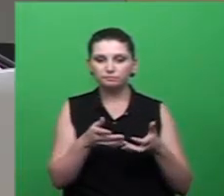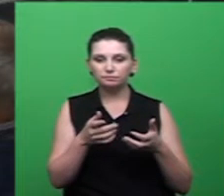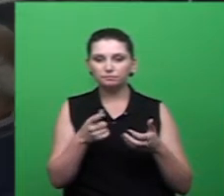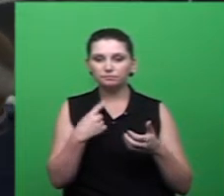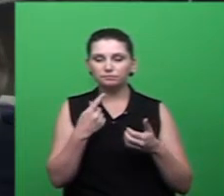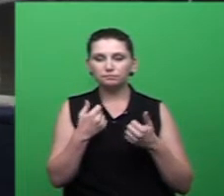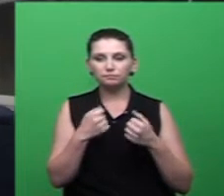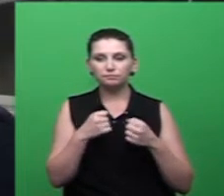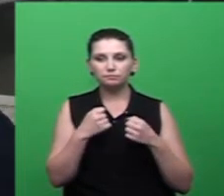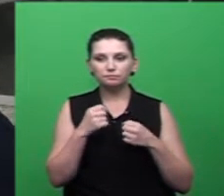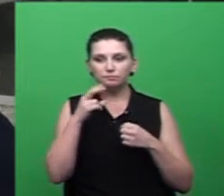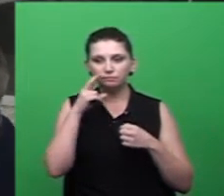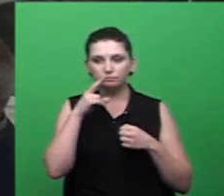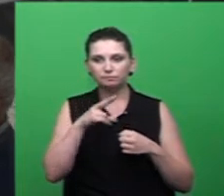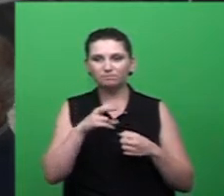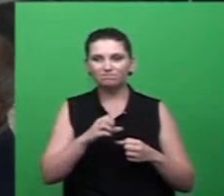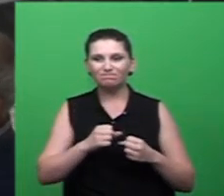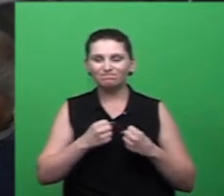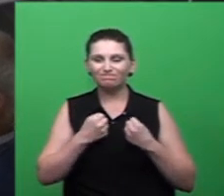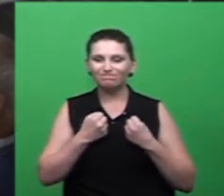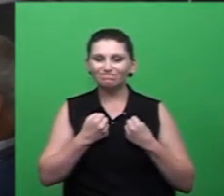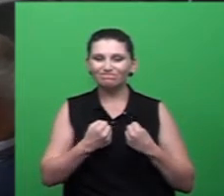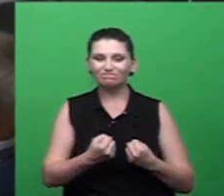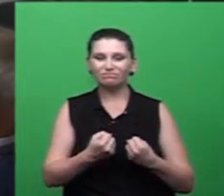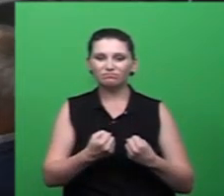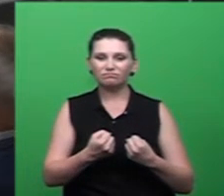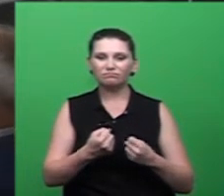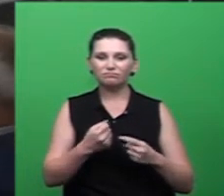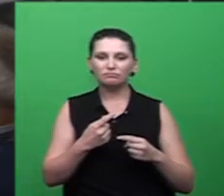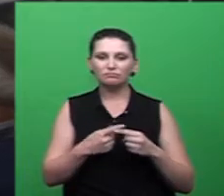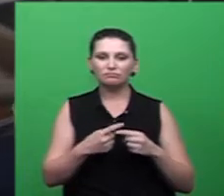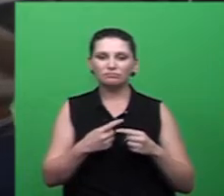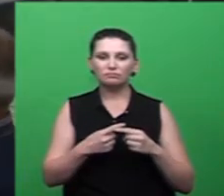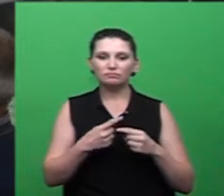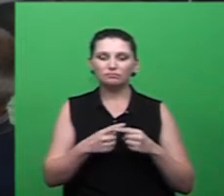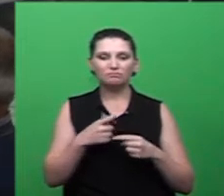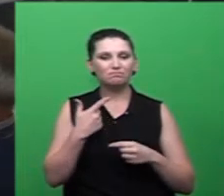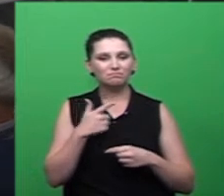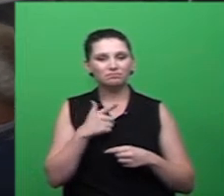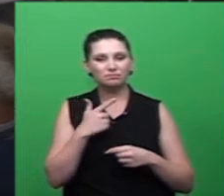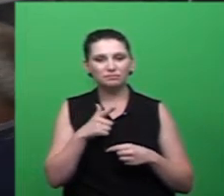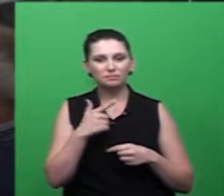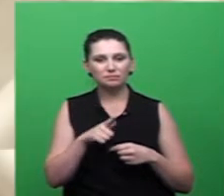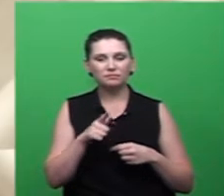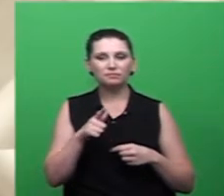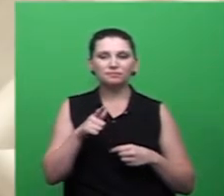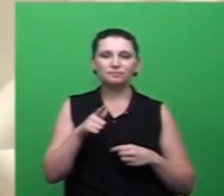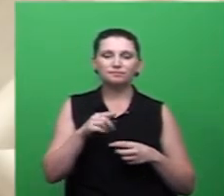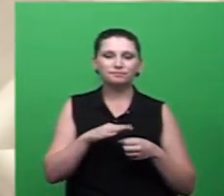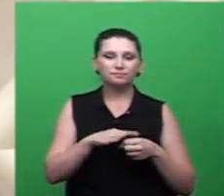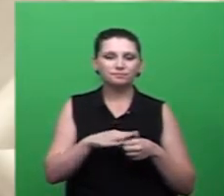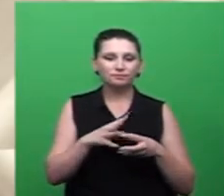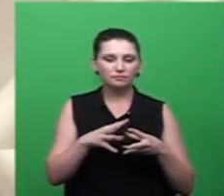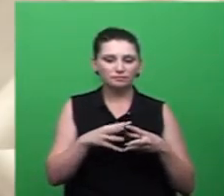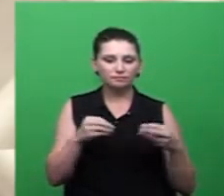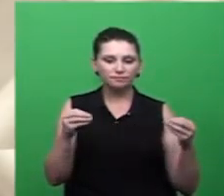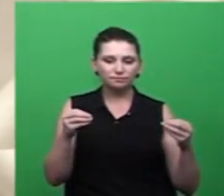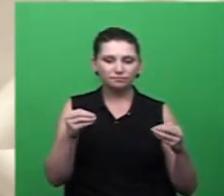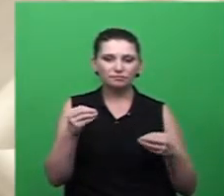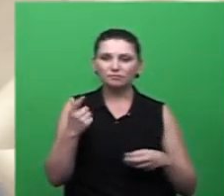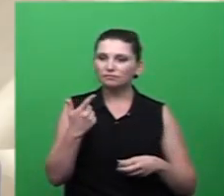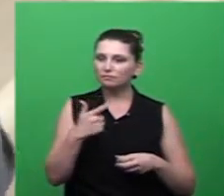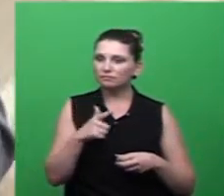verdade a doença porque ela não existe uma cura específica ela basicamente a gente depende do sistema